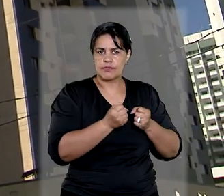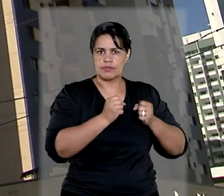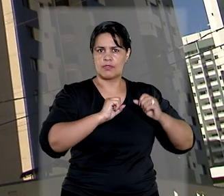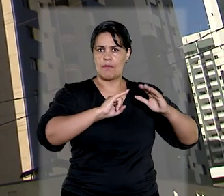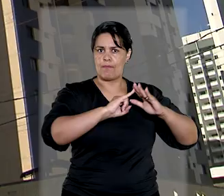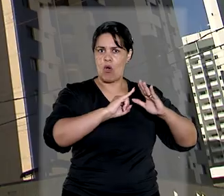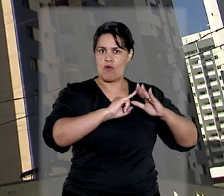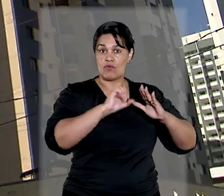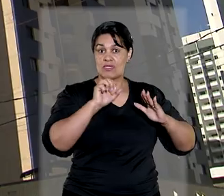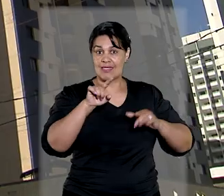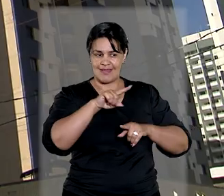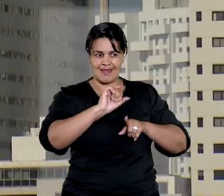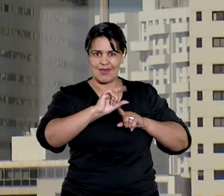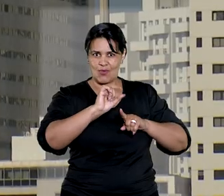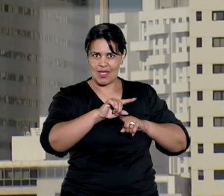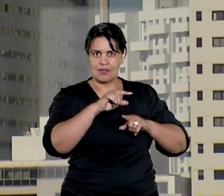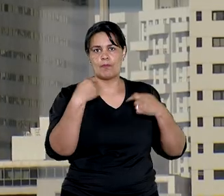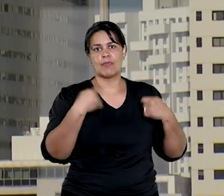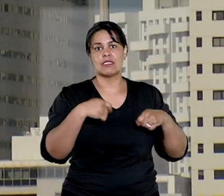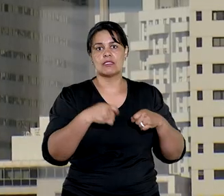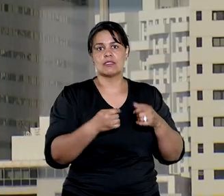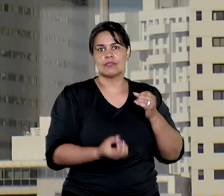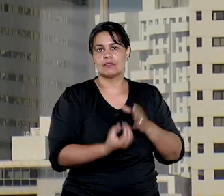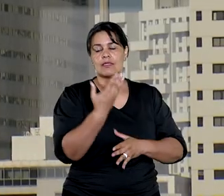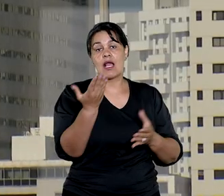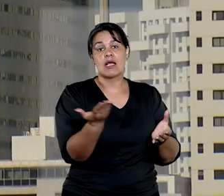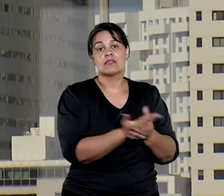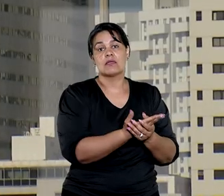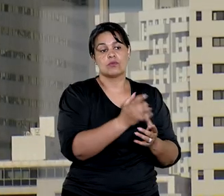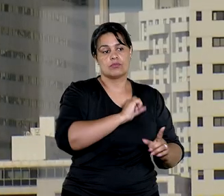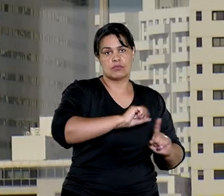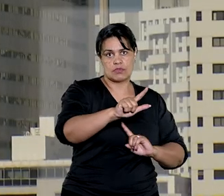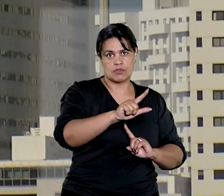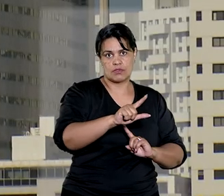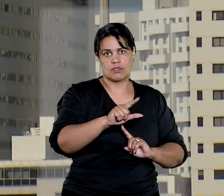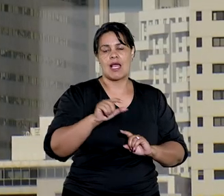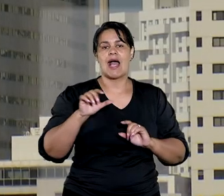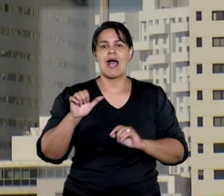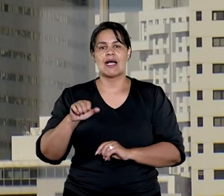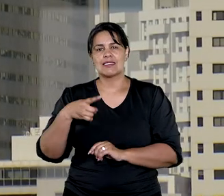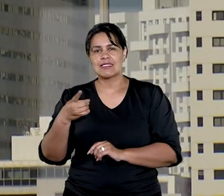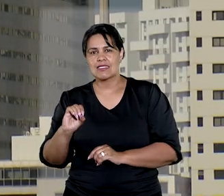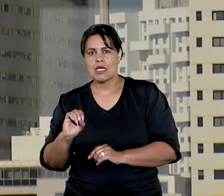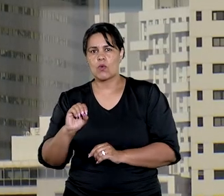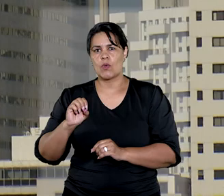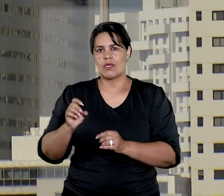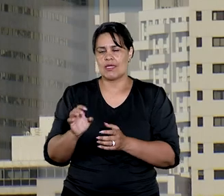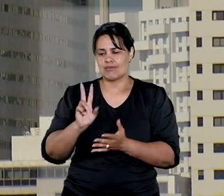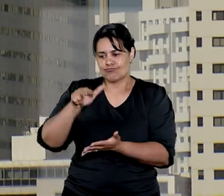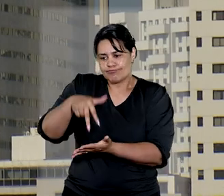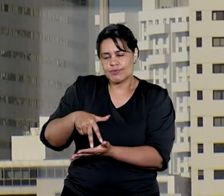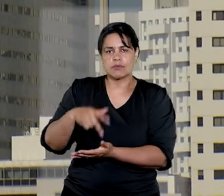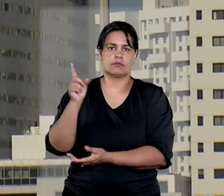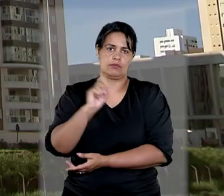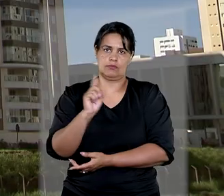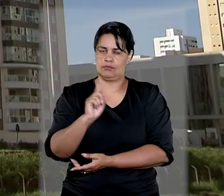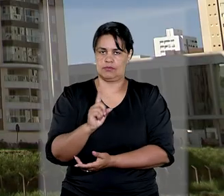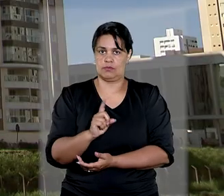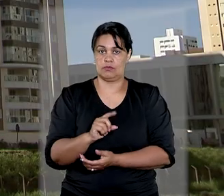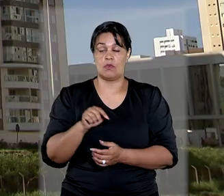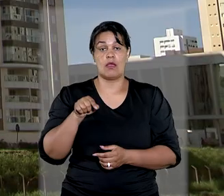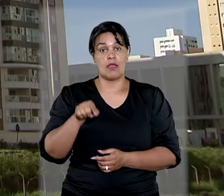aquisição de imóvel locado é a ação de despejo e que a ação de emissão na posse não serve para esse propósito.